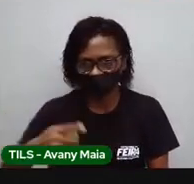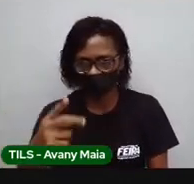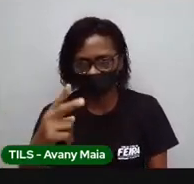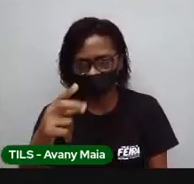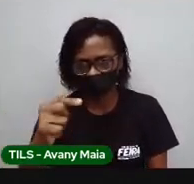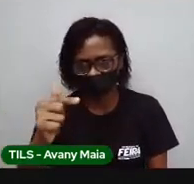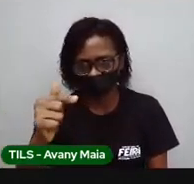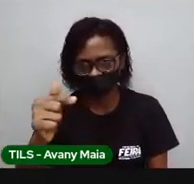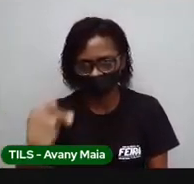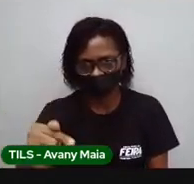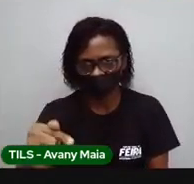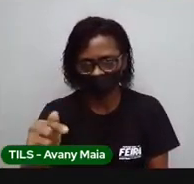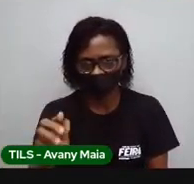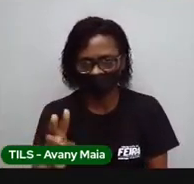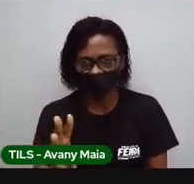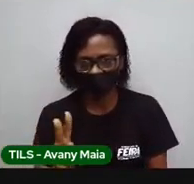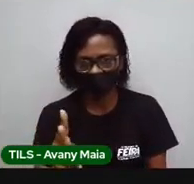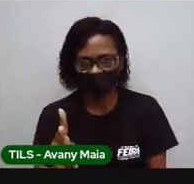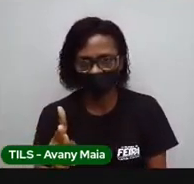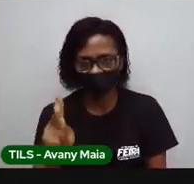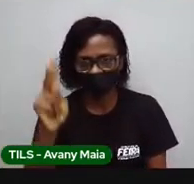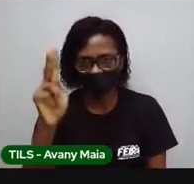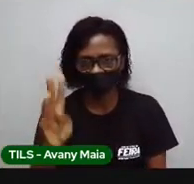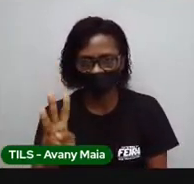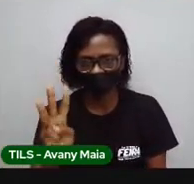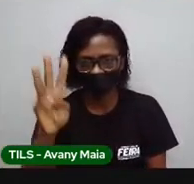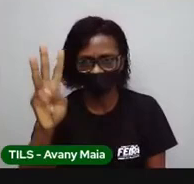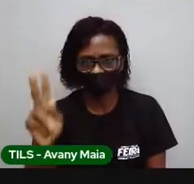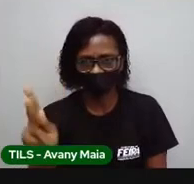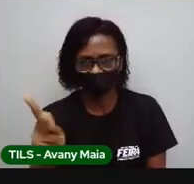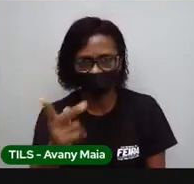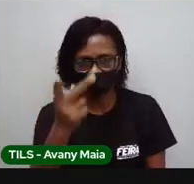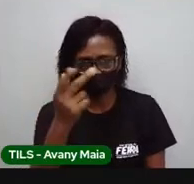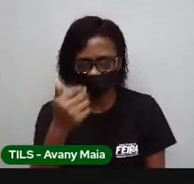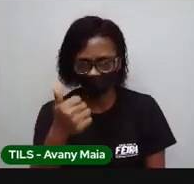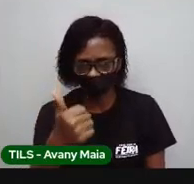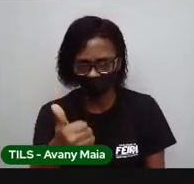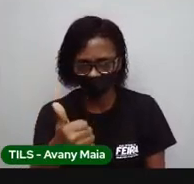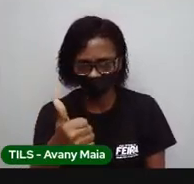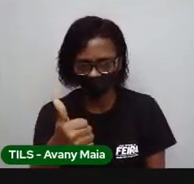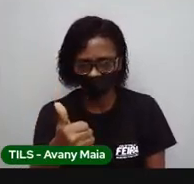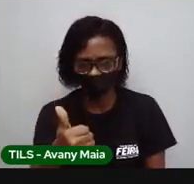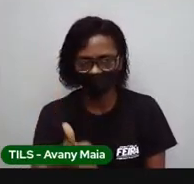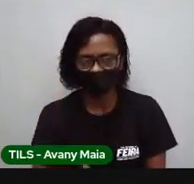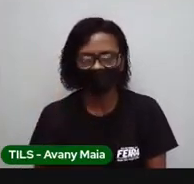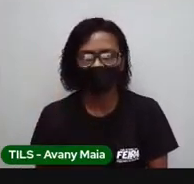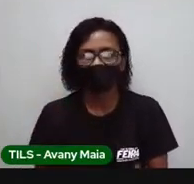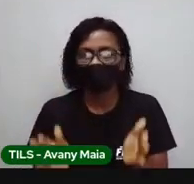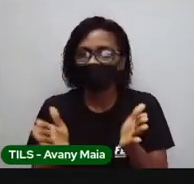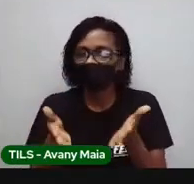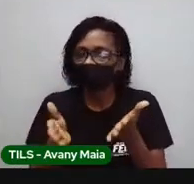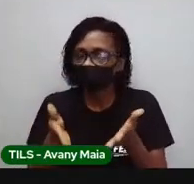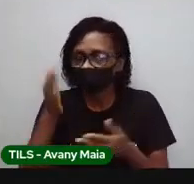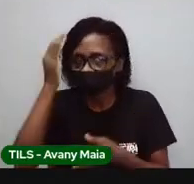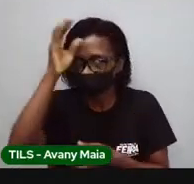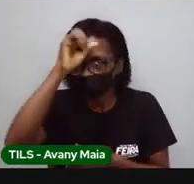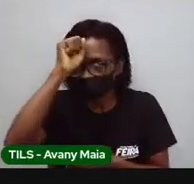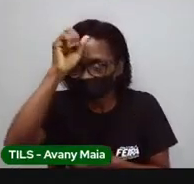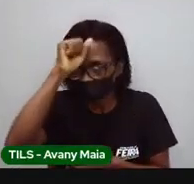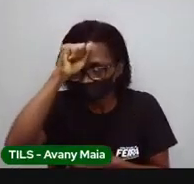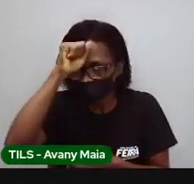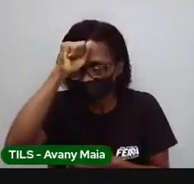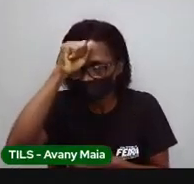o resultado que você vai encontrar vai ficar em quilowatts, Nesse caso, 5